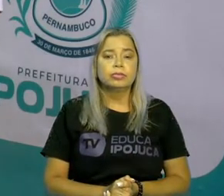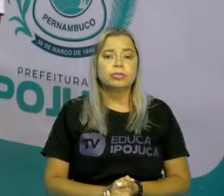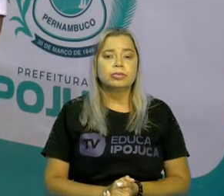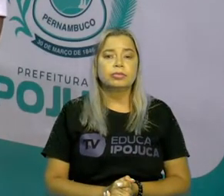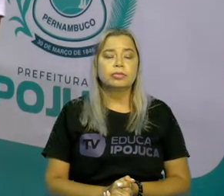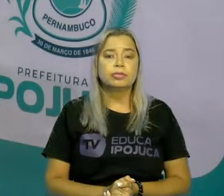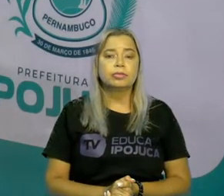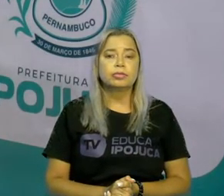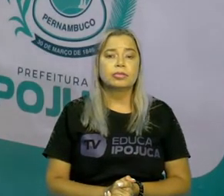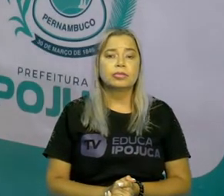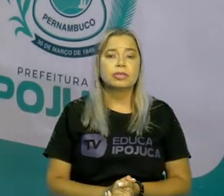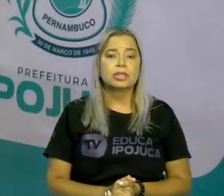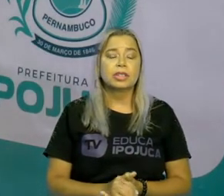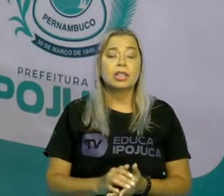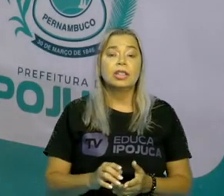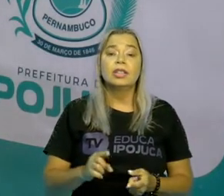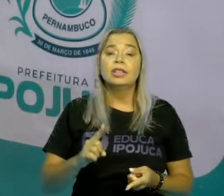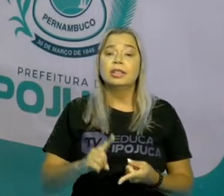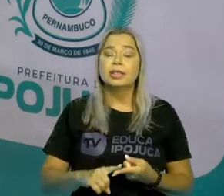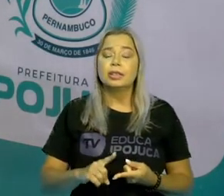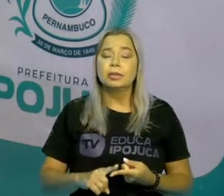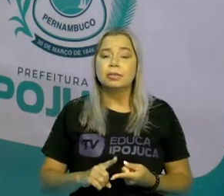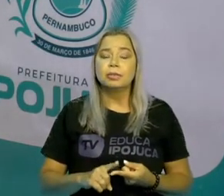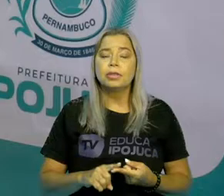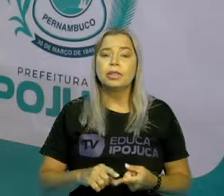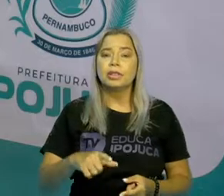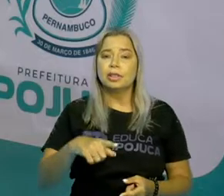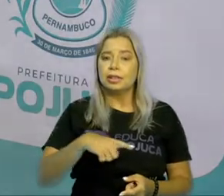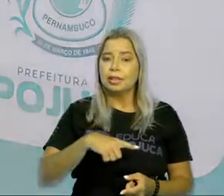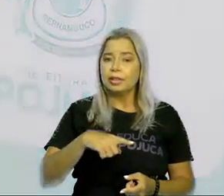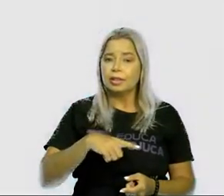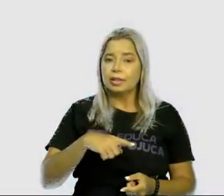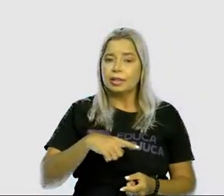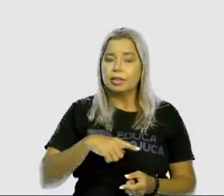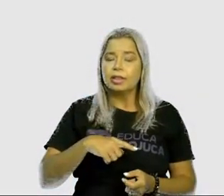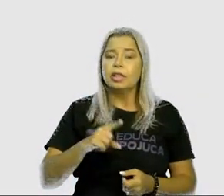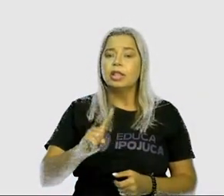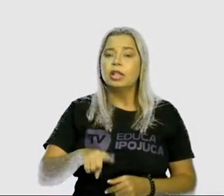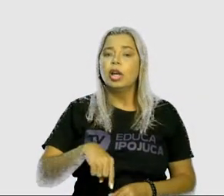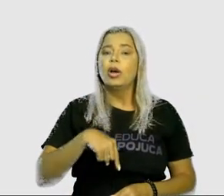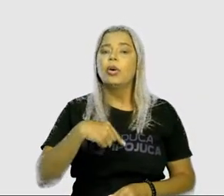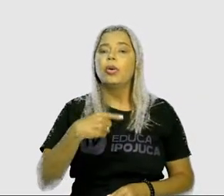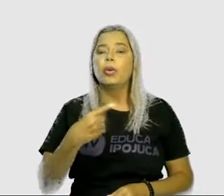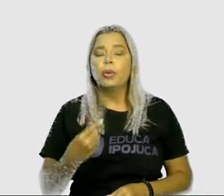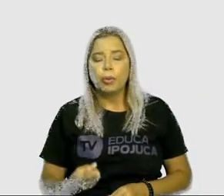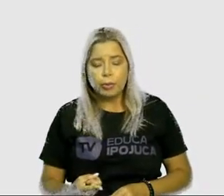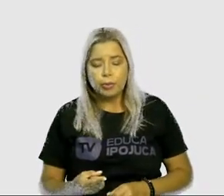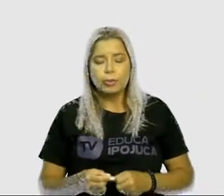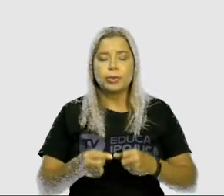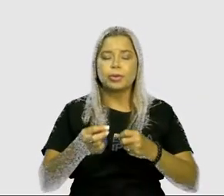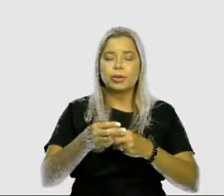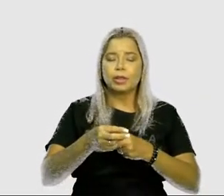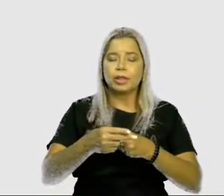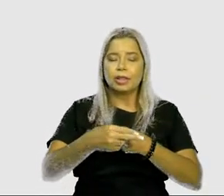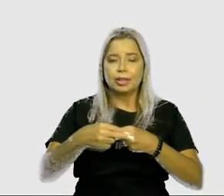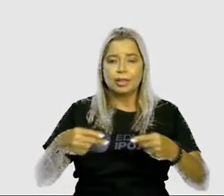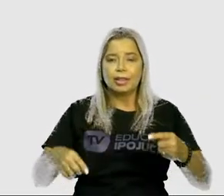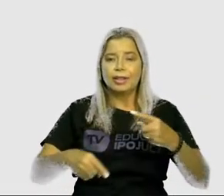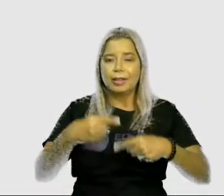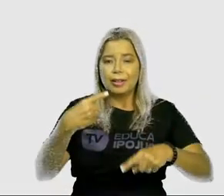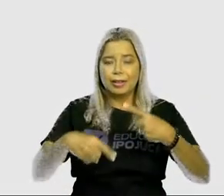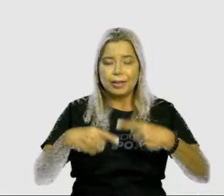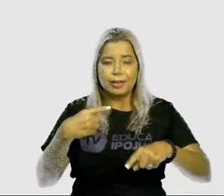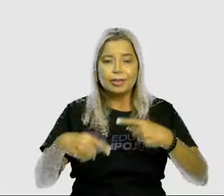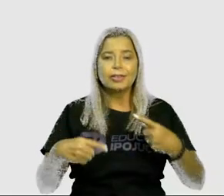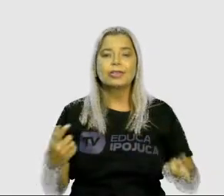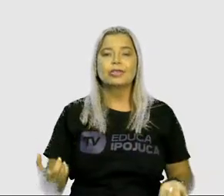E aí, esse viés aqui que está todos os dias aqui na nossa mãozinha e que nos faz ter as